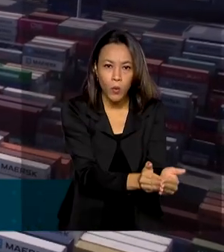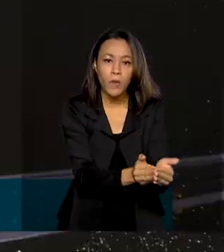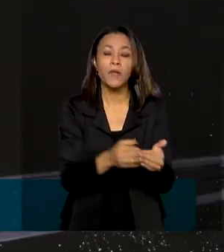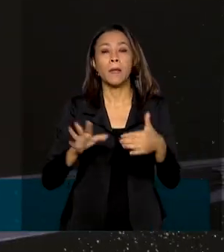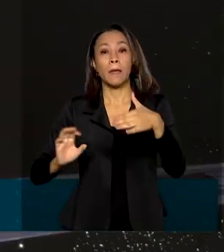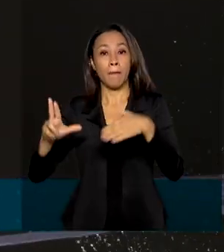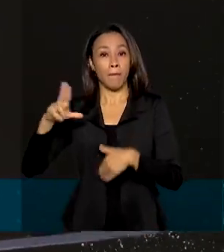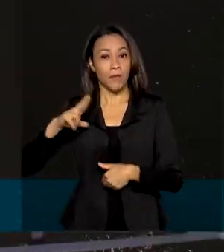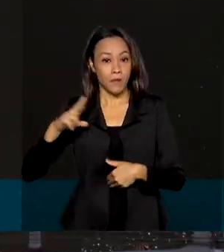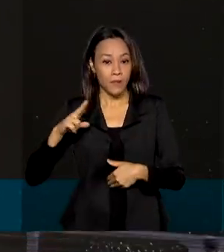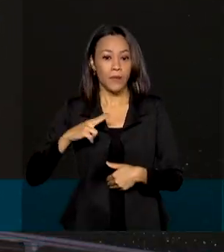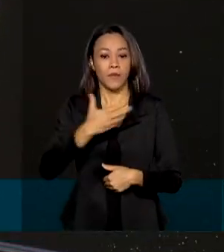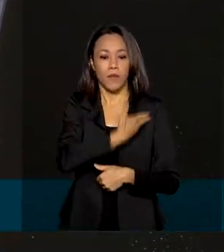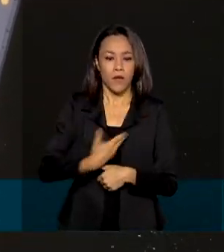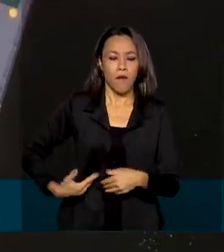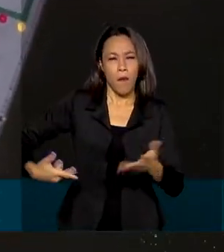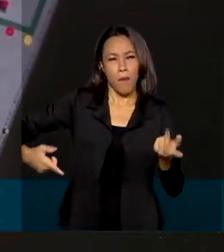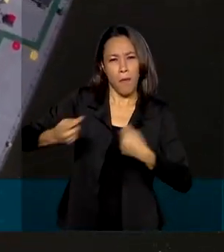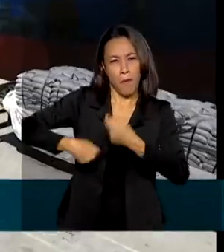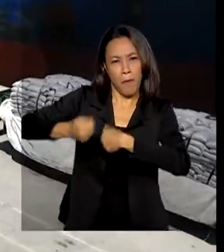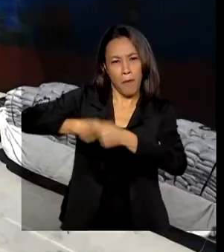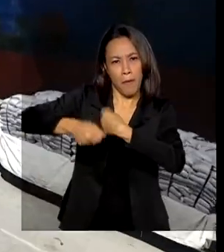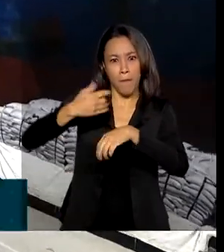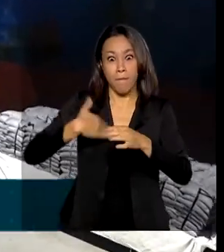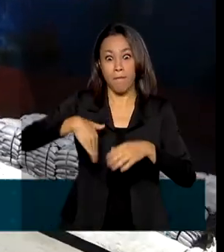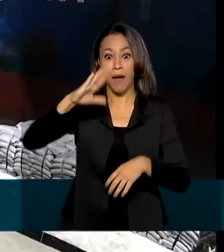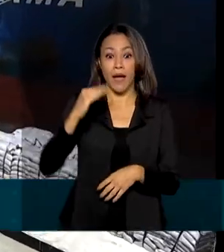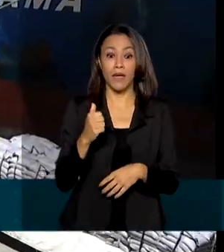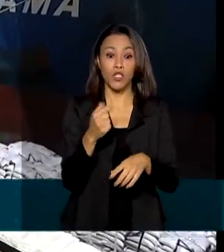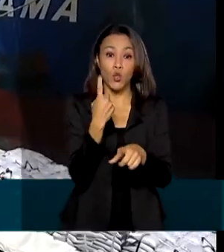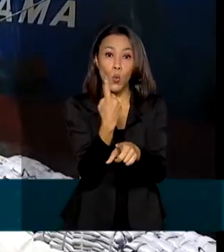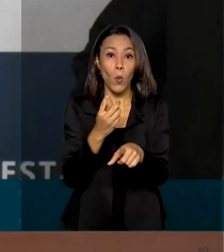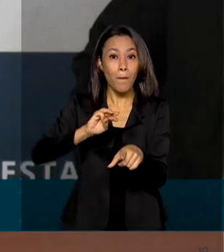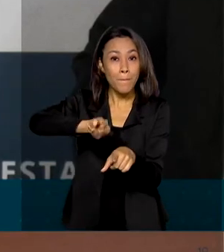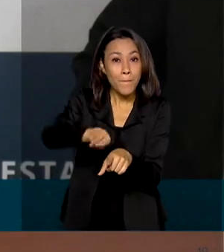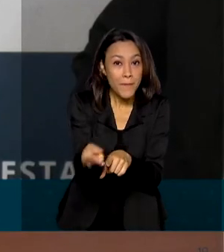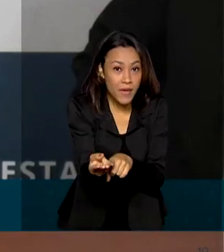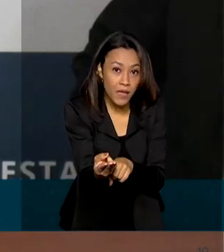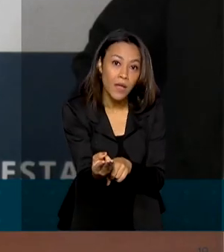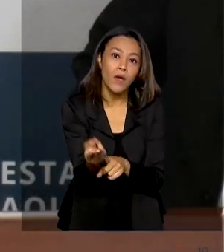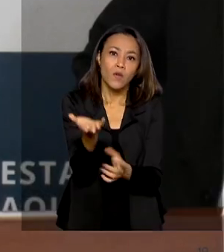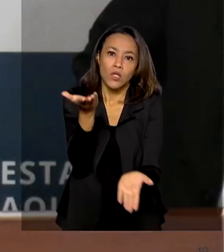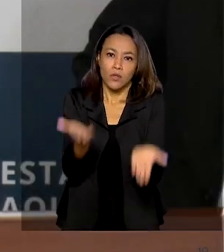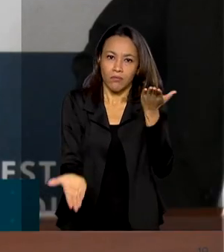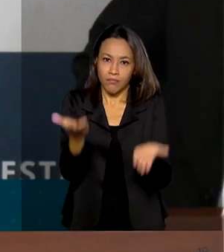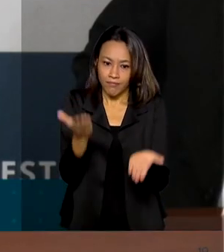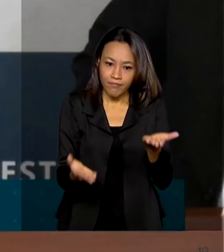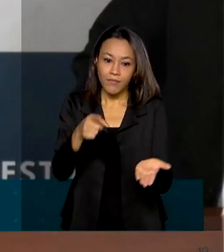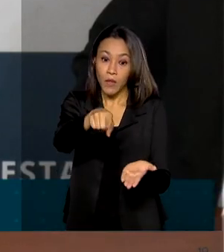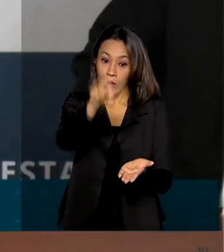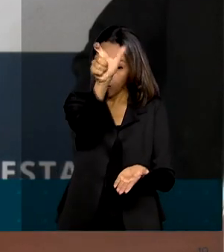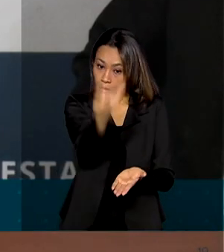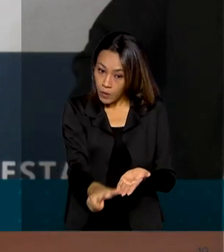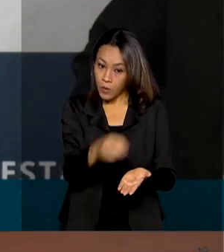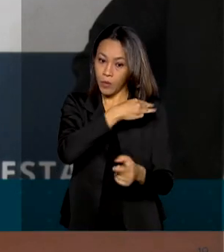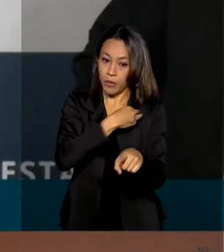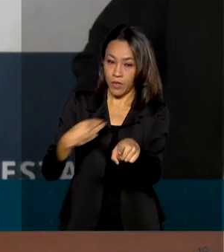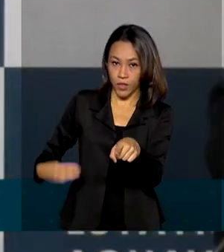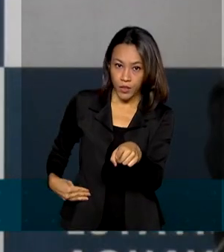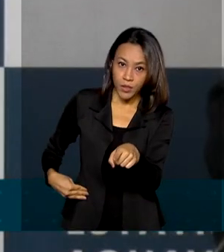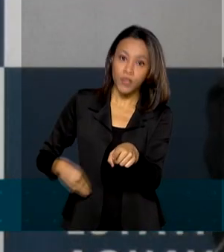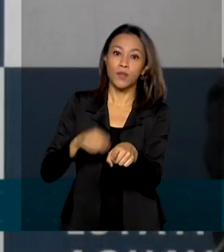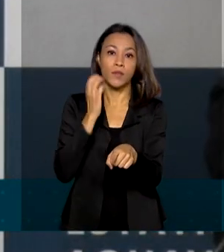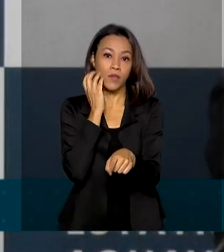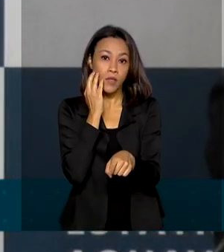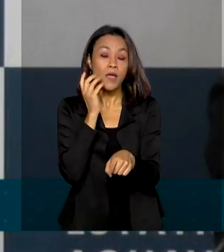movimentaram mais de 1 bilhão de toneladas de insumos em 2020. Para o ministro da Infraestrutura, Tarsígio de Freitas,